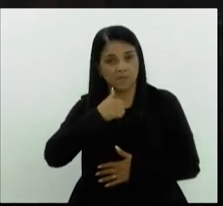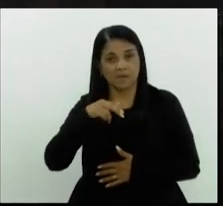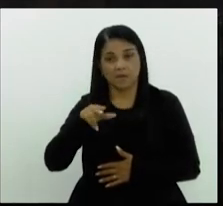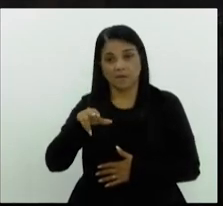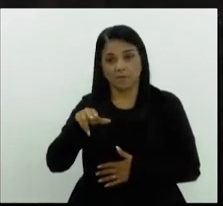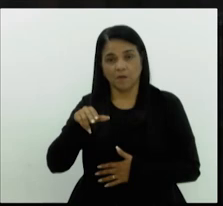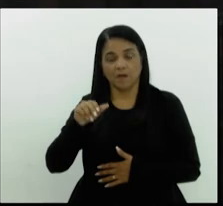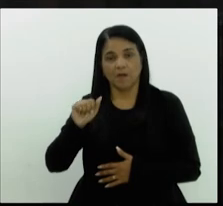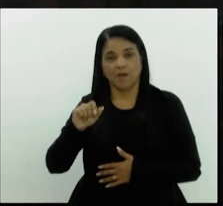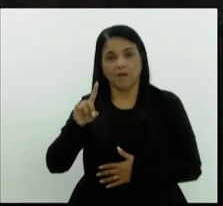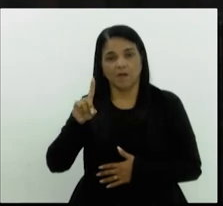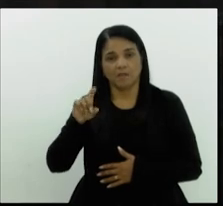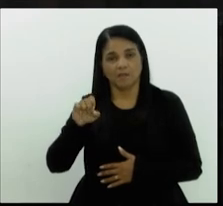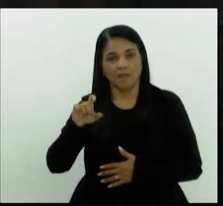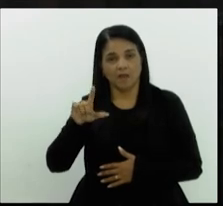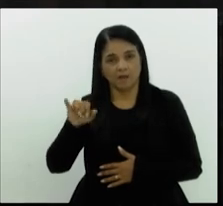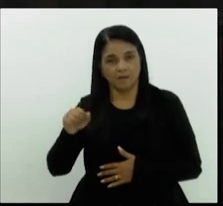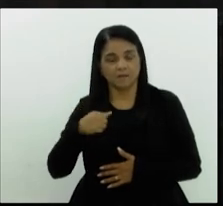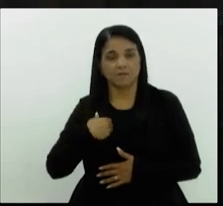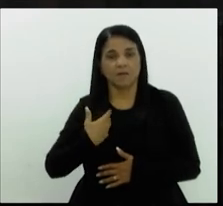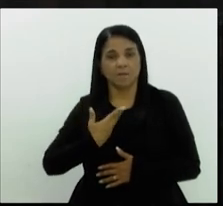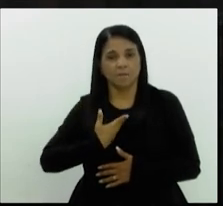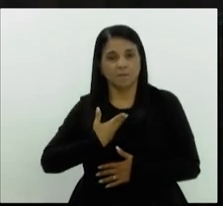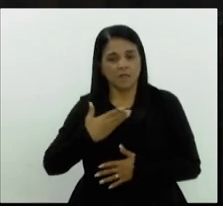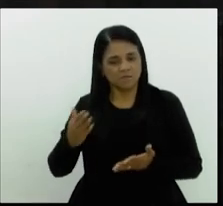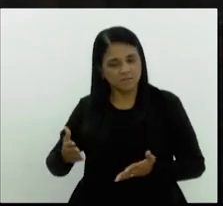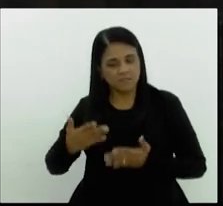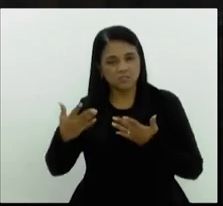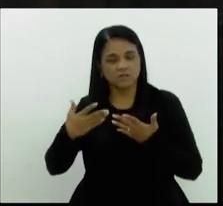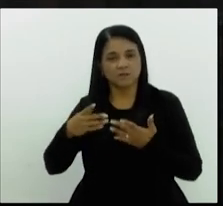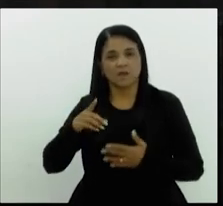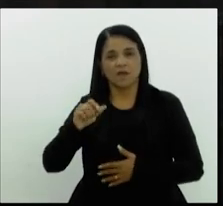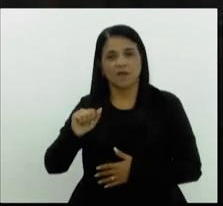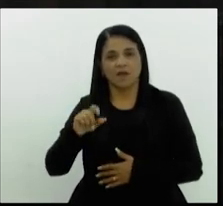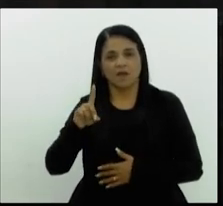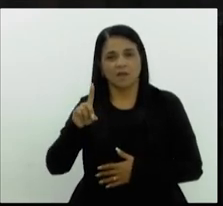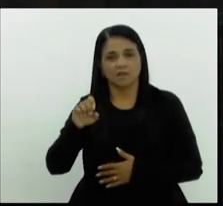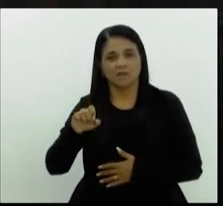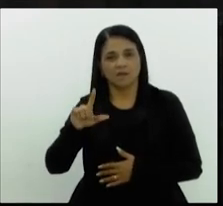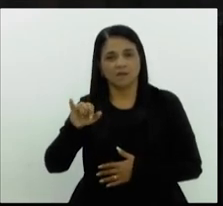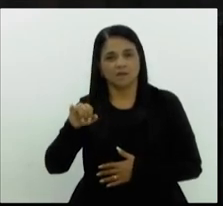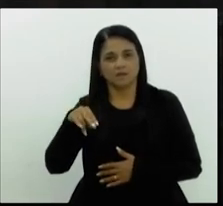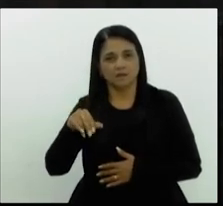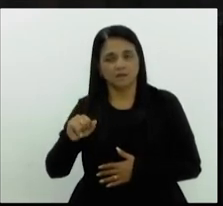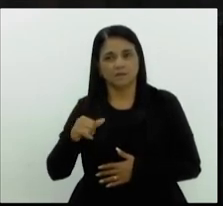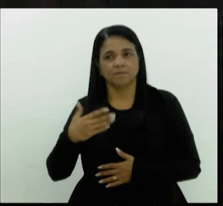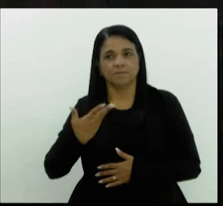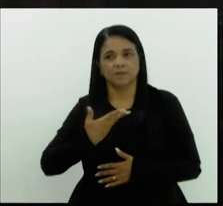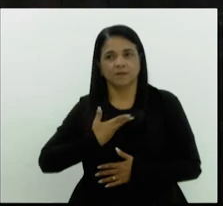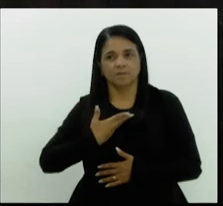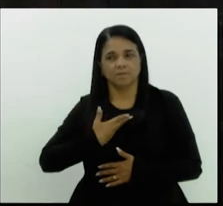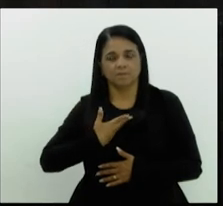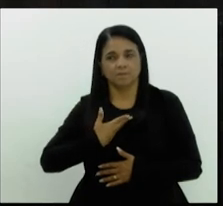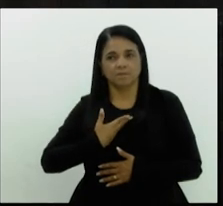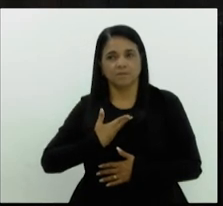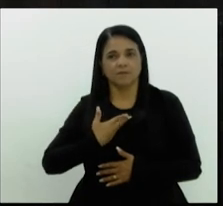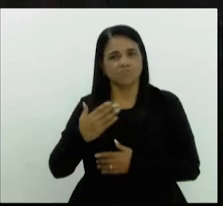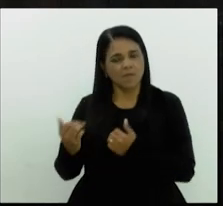Adélia, amiga, minha incentivadora Adelina, minha